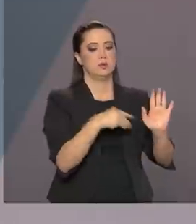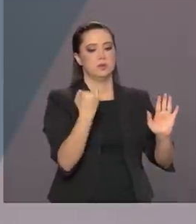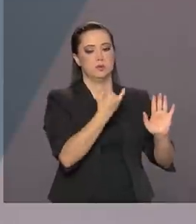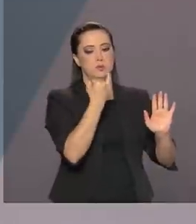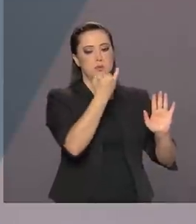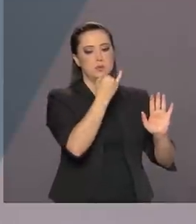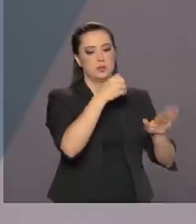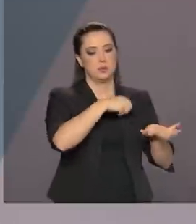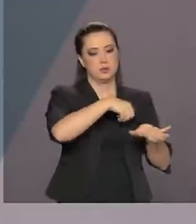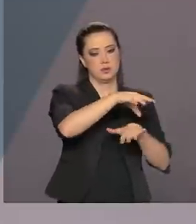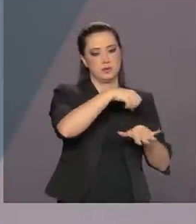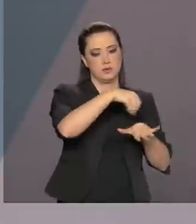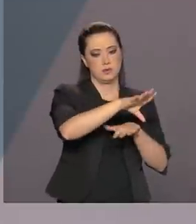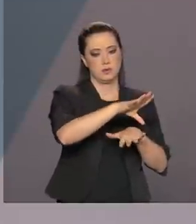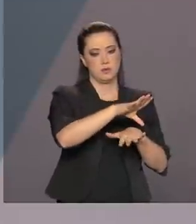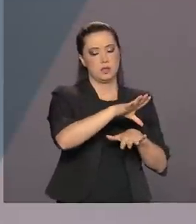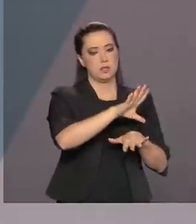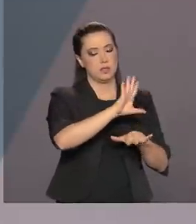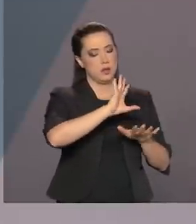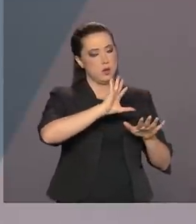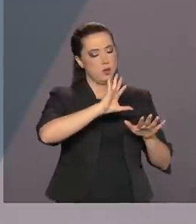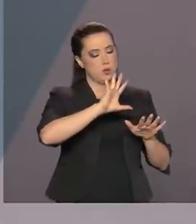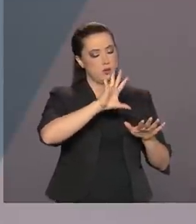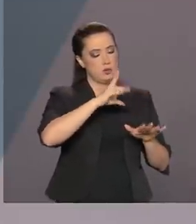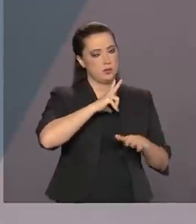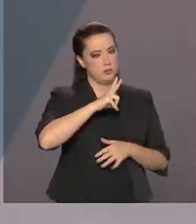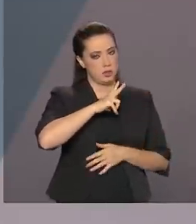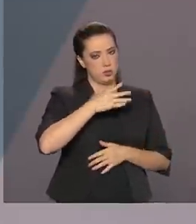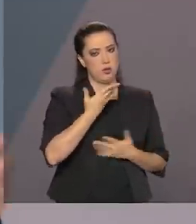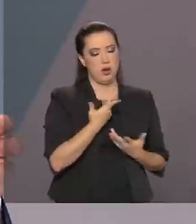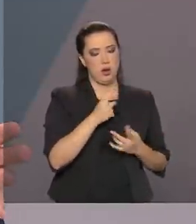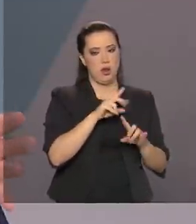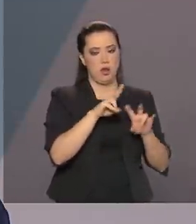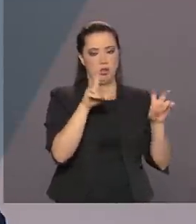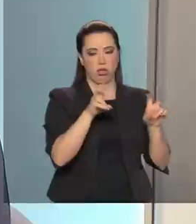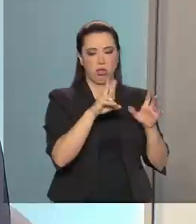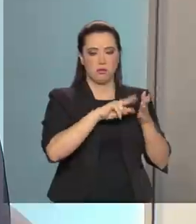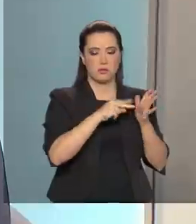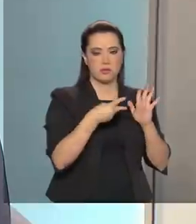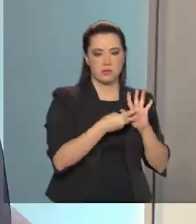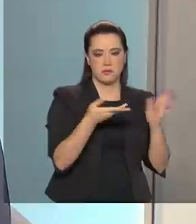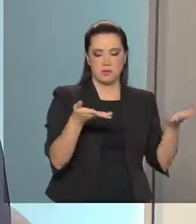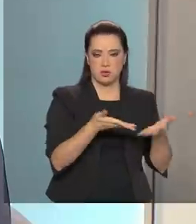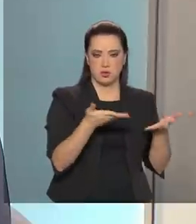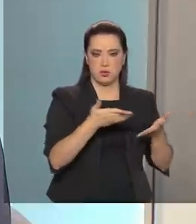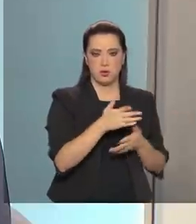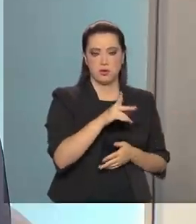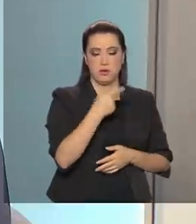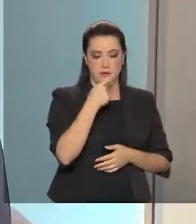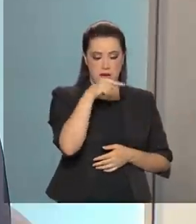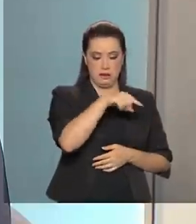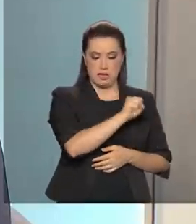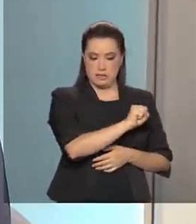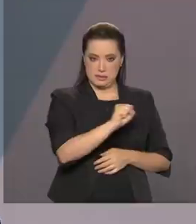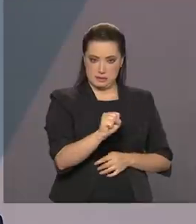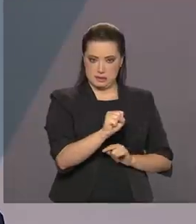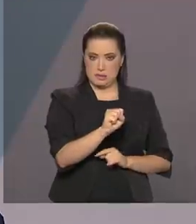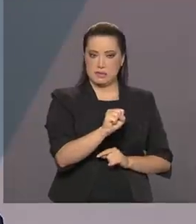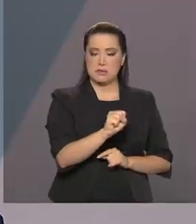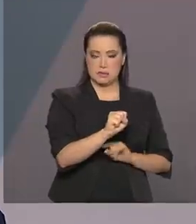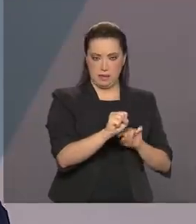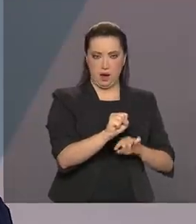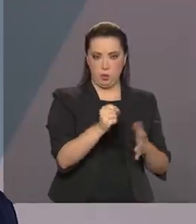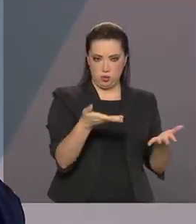questão dos dados. Então, o conceito atual que diz que os dados no século XXI, nesse século que a gente está vivendo,